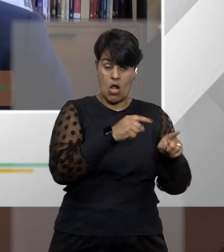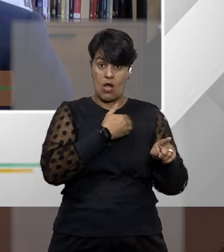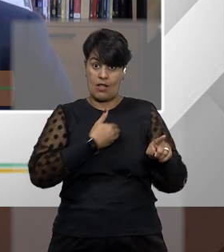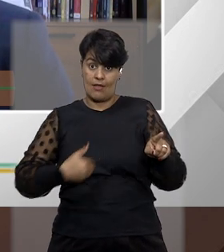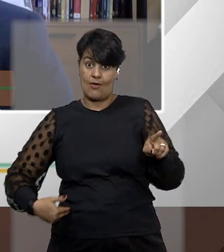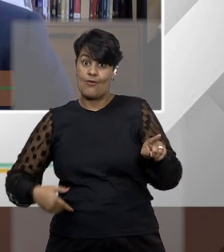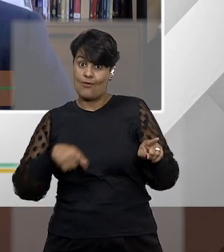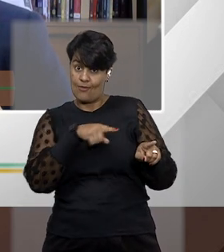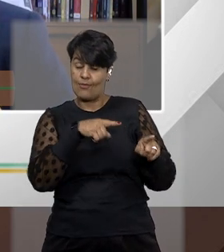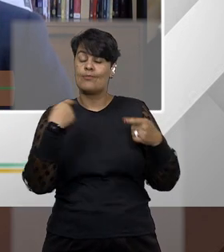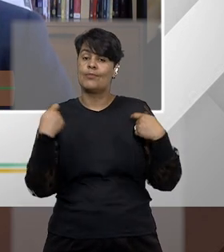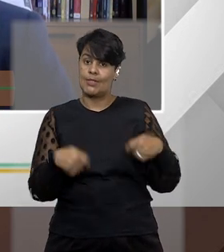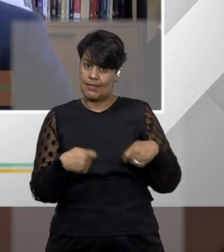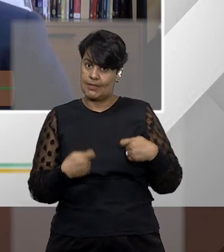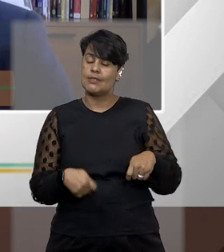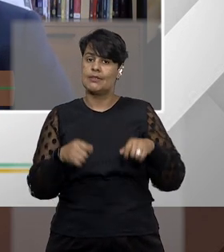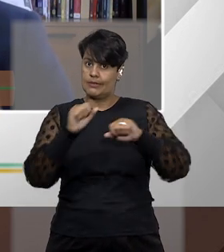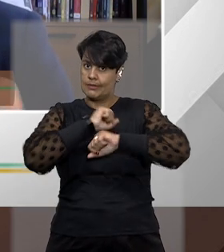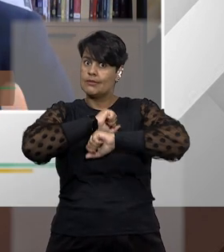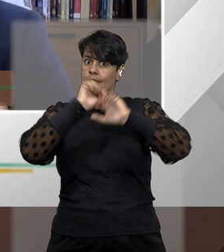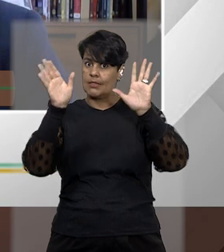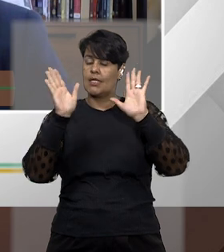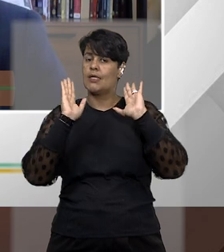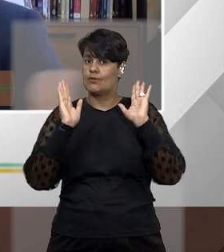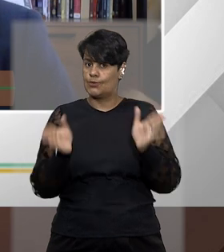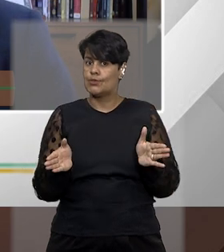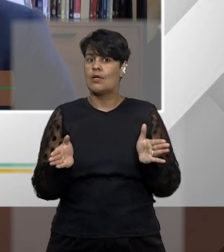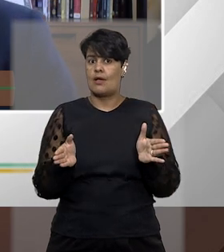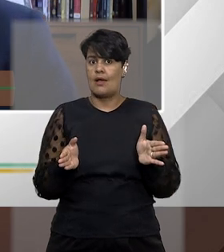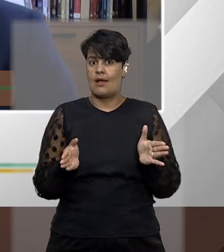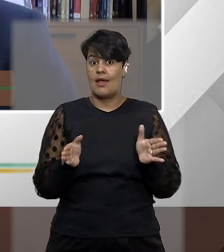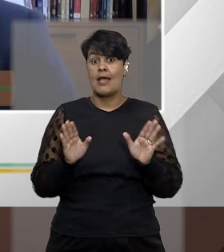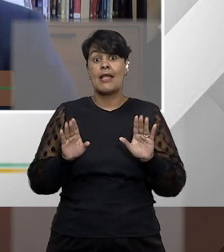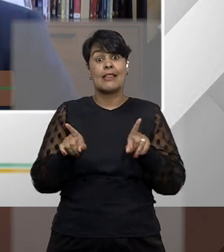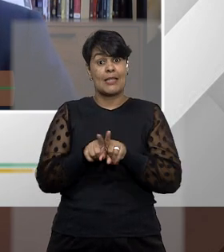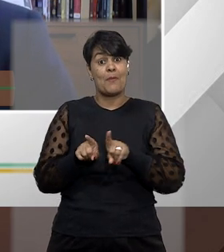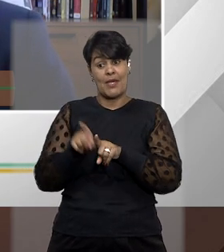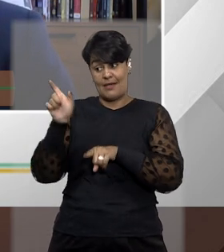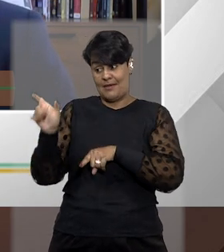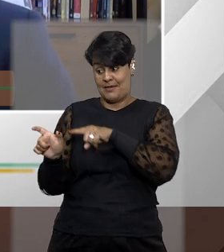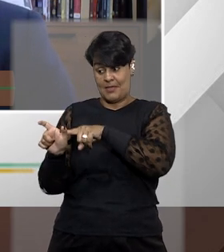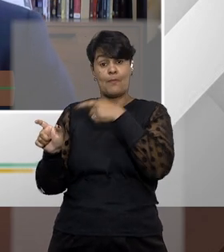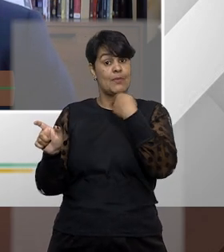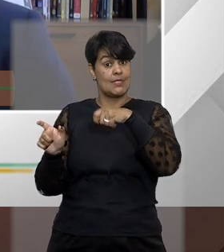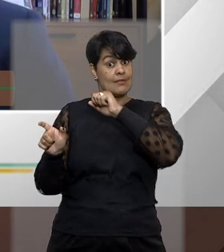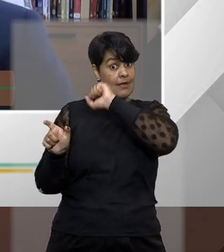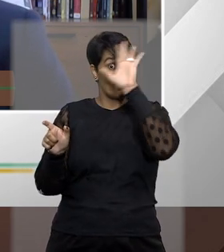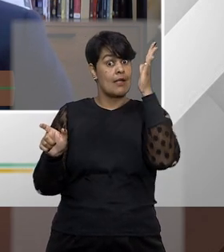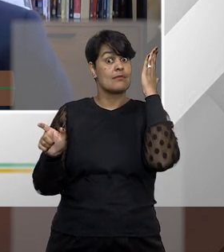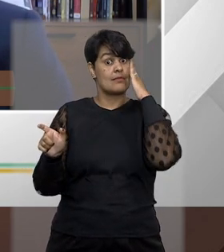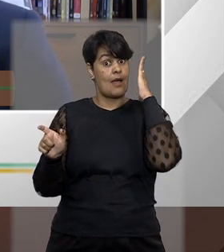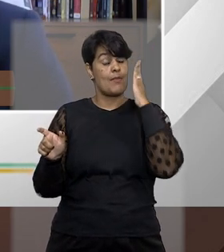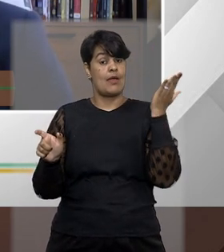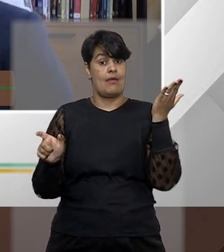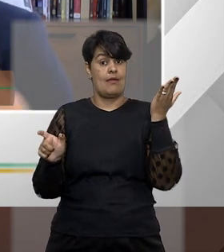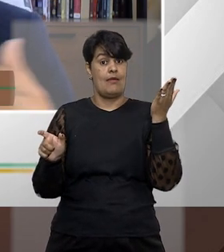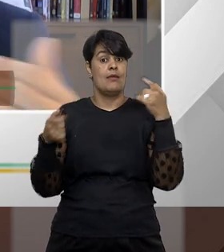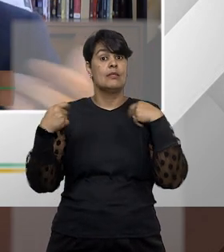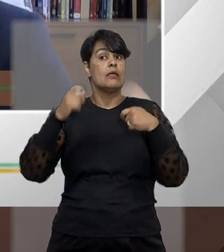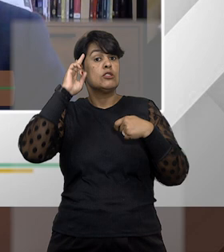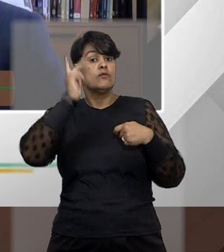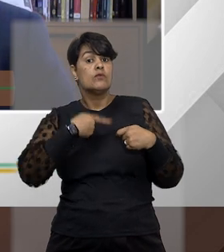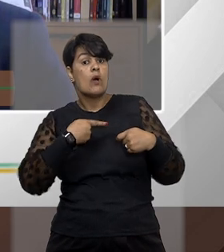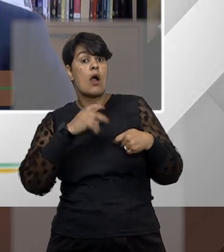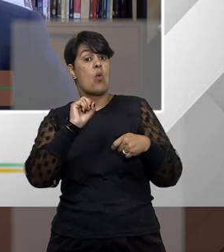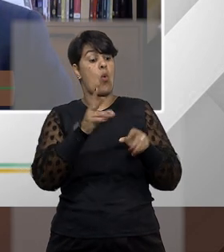certo, então tem que ter uma autoridade coatora bem definida, assim como o próprio impetrante tem que estar muito bem definido, pode ser o mandato de segurança individual